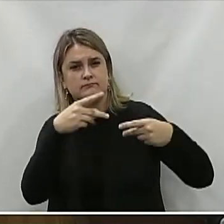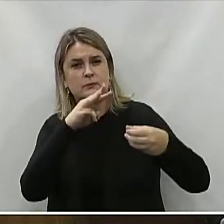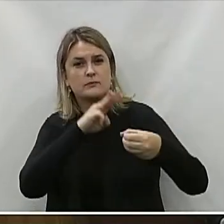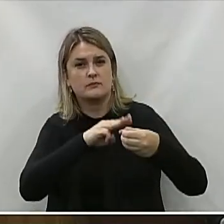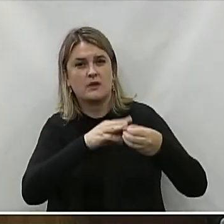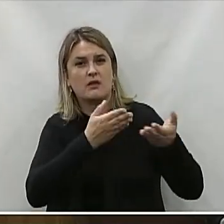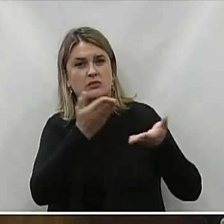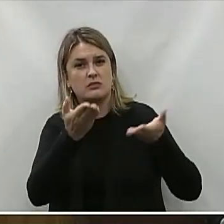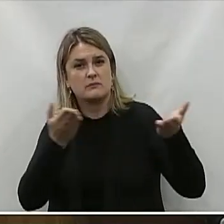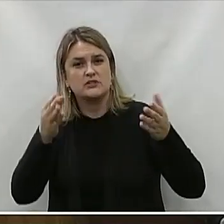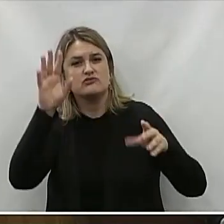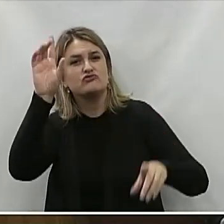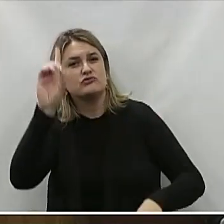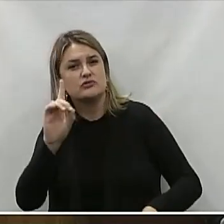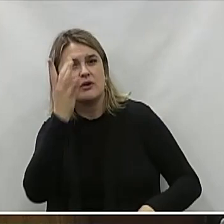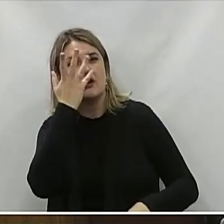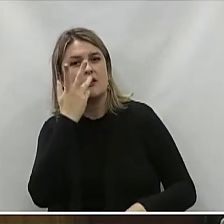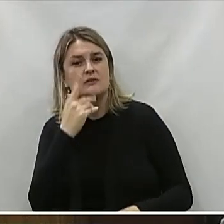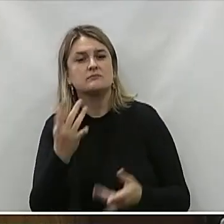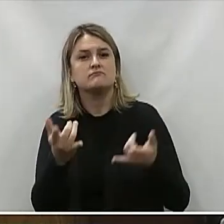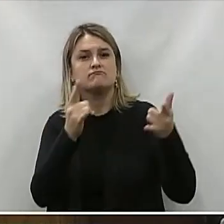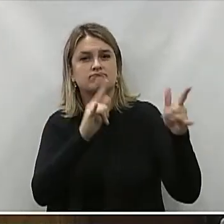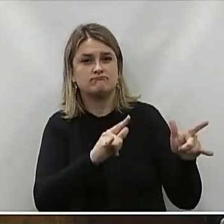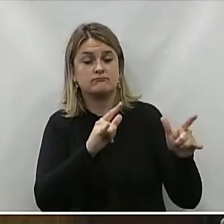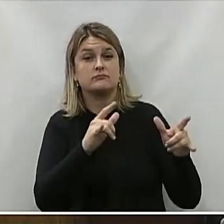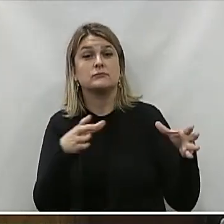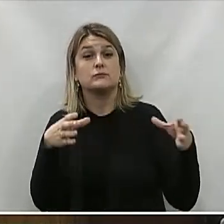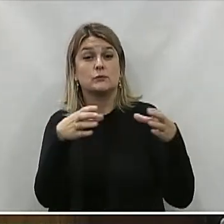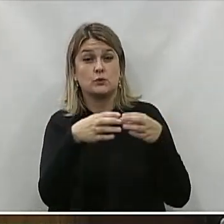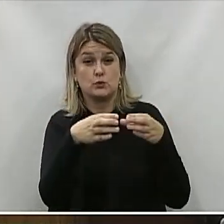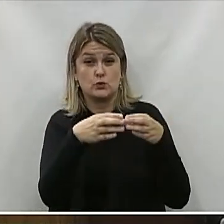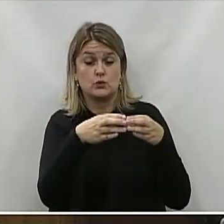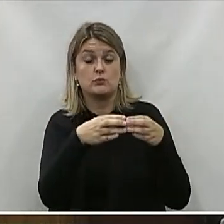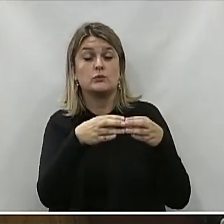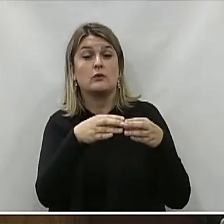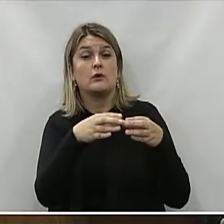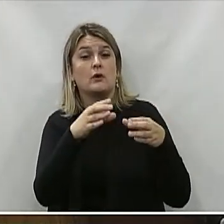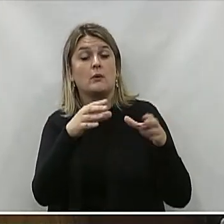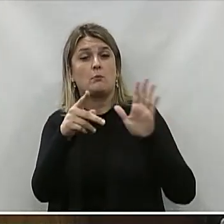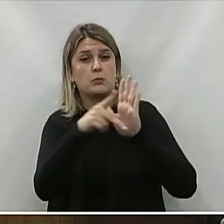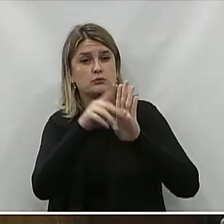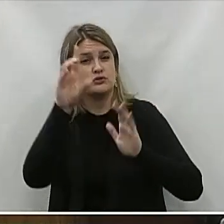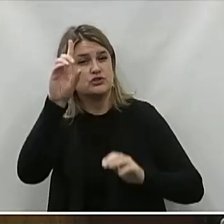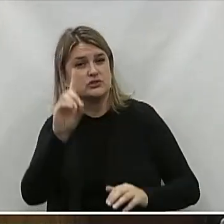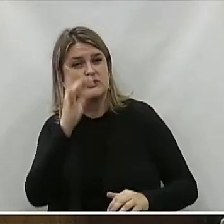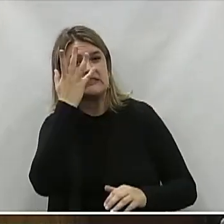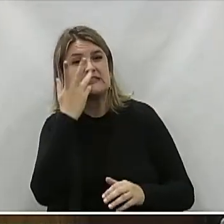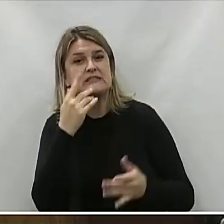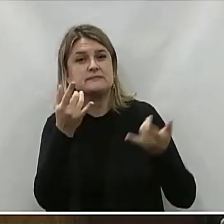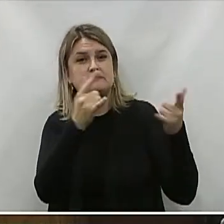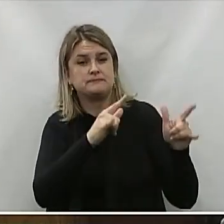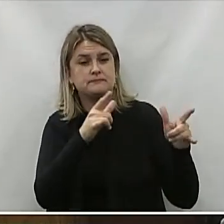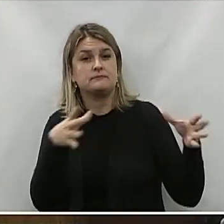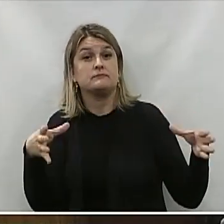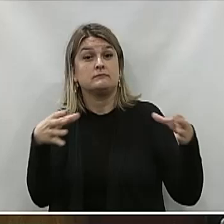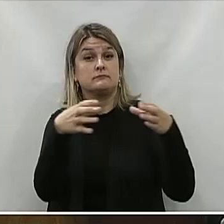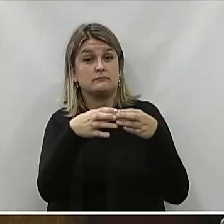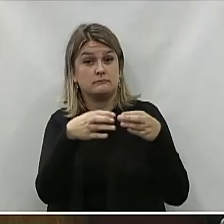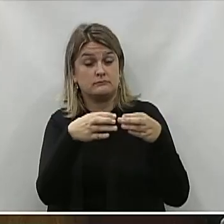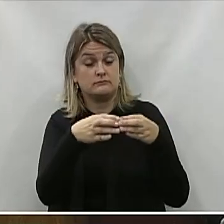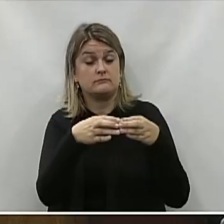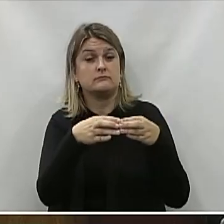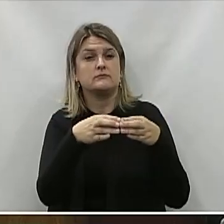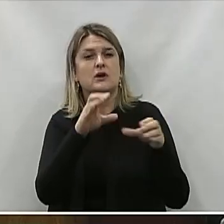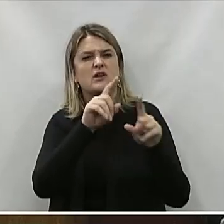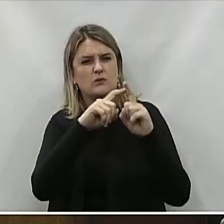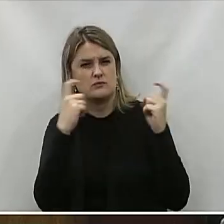atendimento Dos direitos Da criança E do adolescente Conselho municipal Dos direitos Da criança E do adolescente Conferência municipal Dos direitos